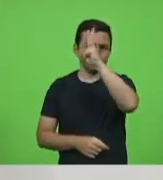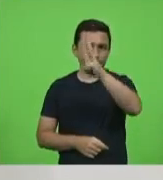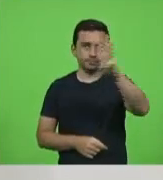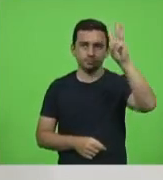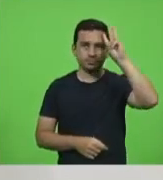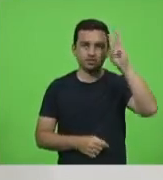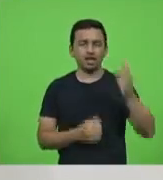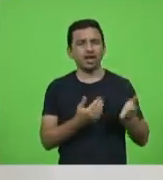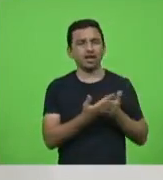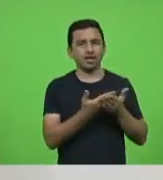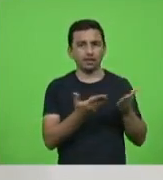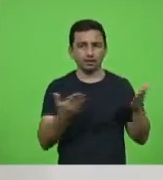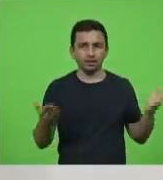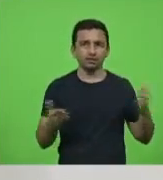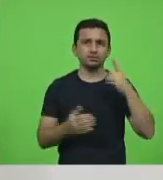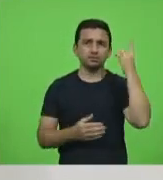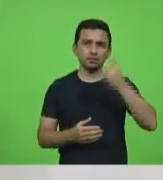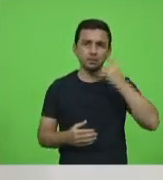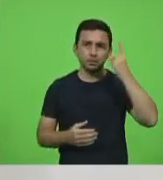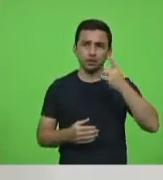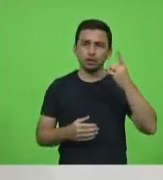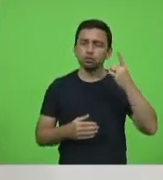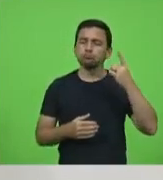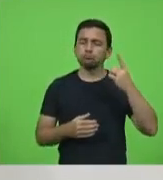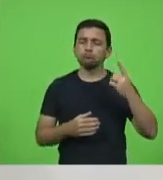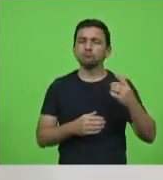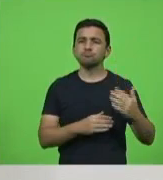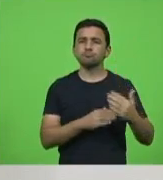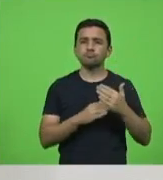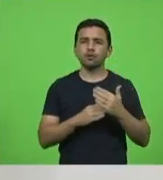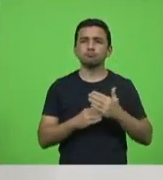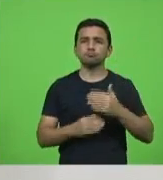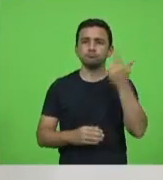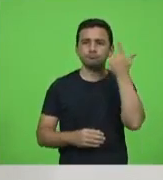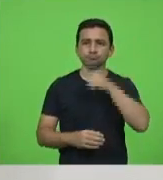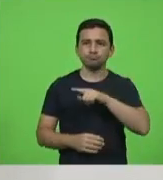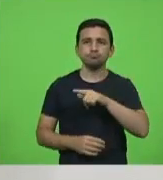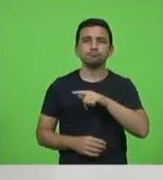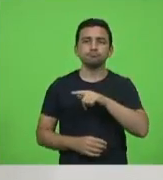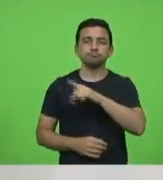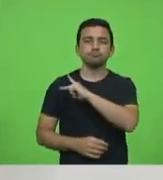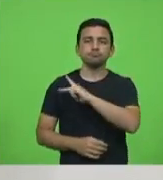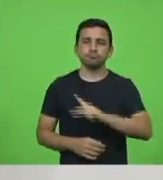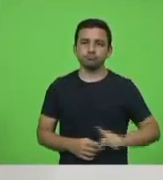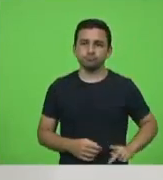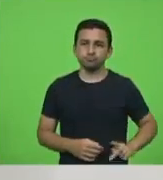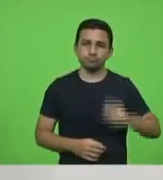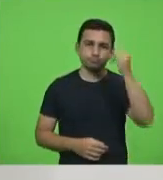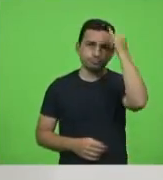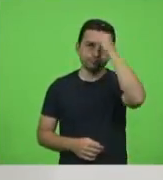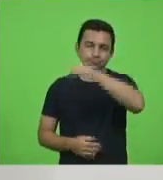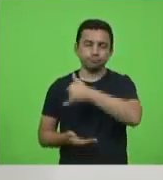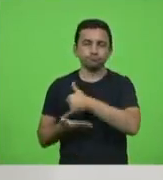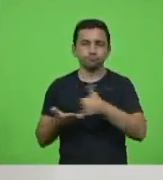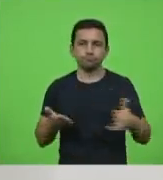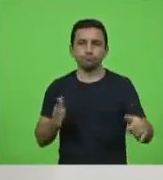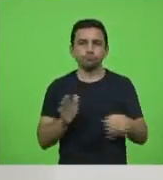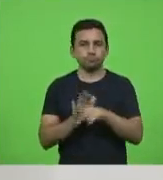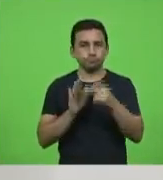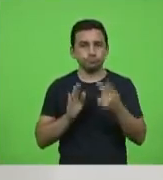reconduziram a presidência da comissão de combate e prevenção às drogas desta casa